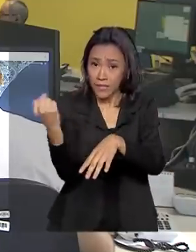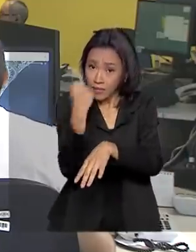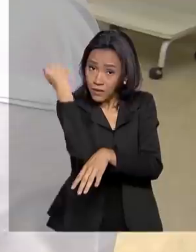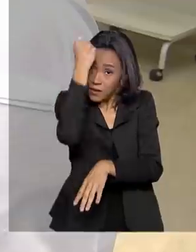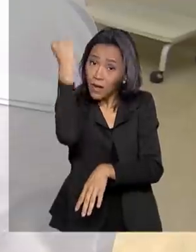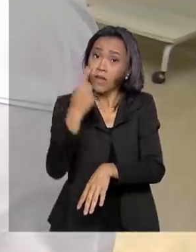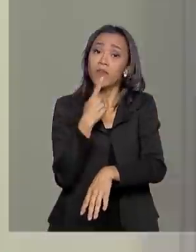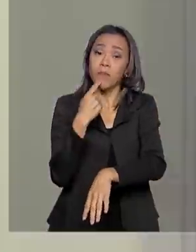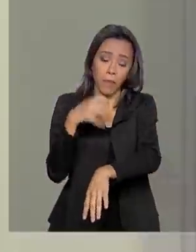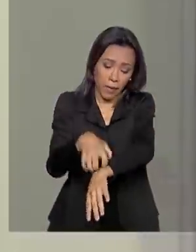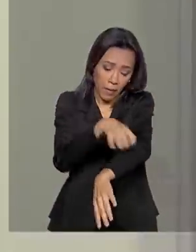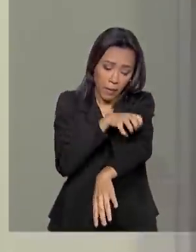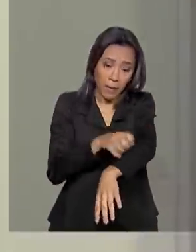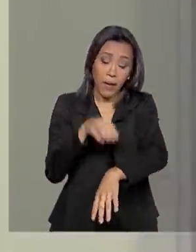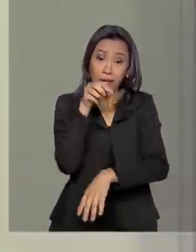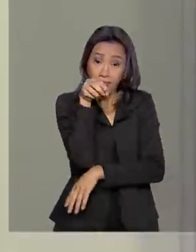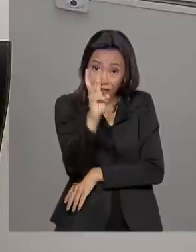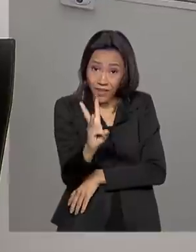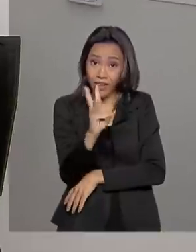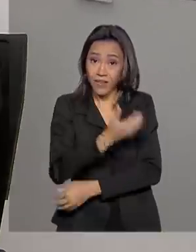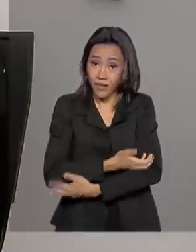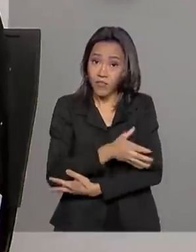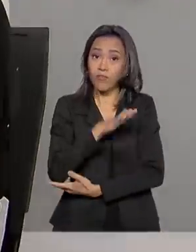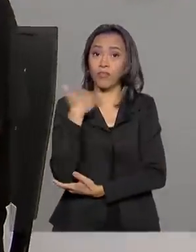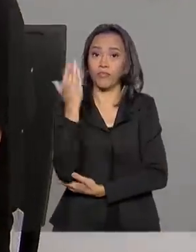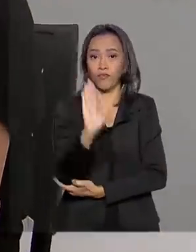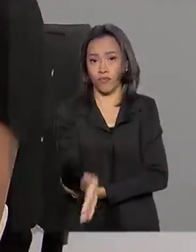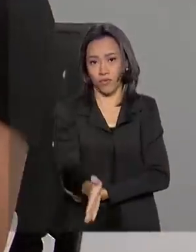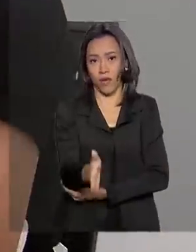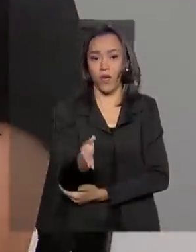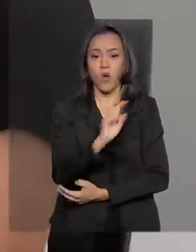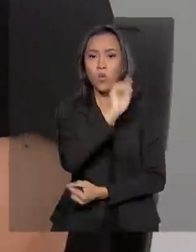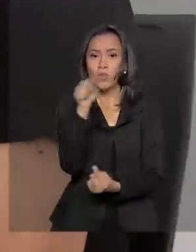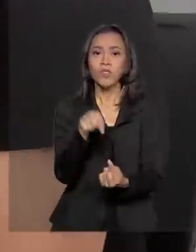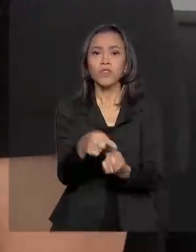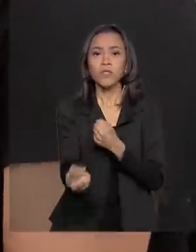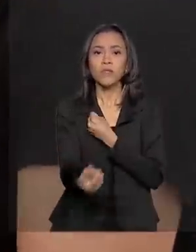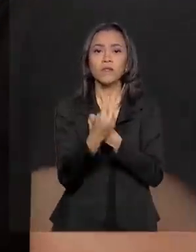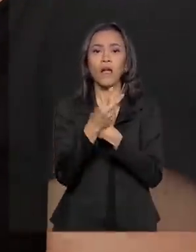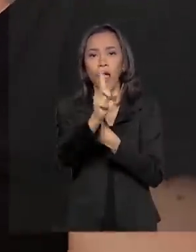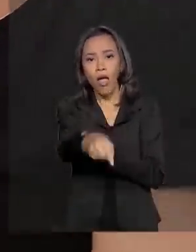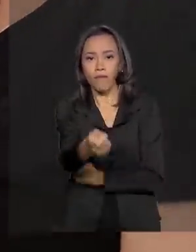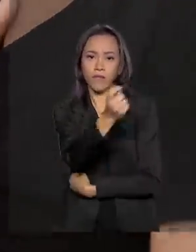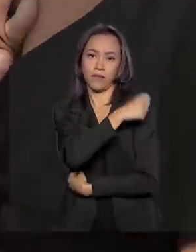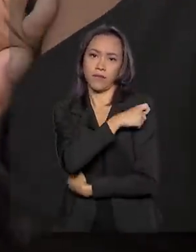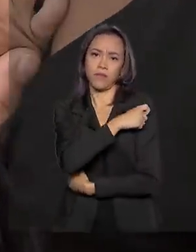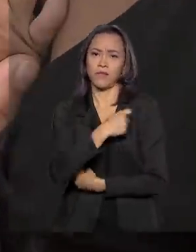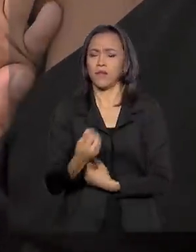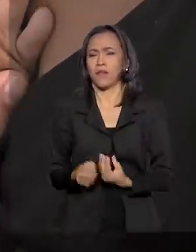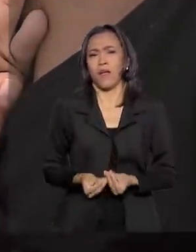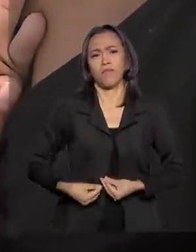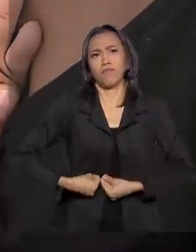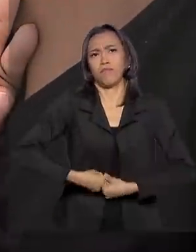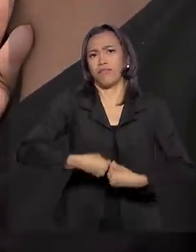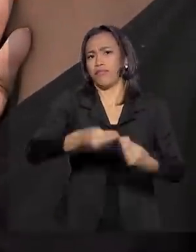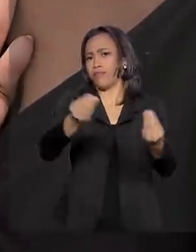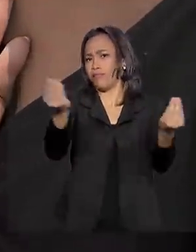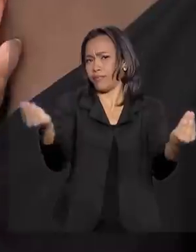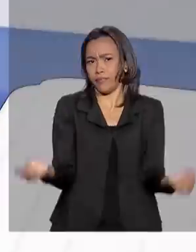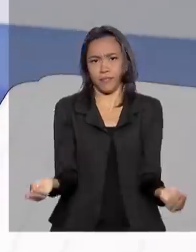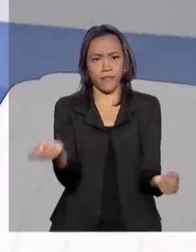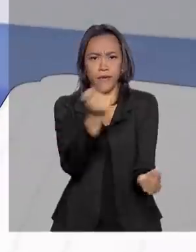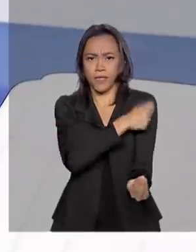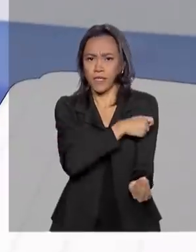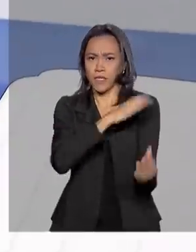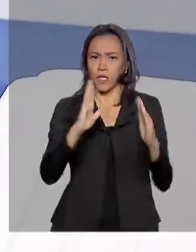Neste ano, três crianças já morreram. A principal medida de prevenção é a vacina, disponível durante o ano todo nos 42 mil postos de